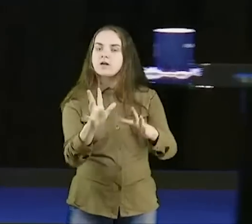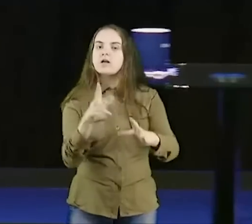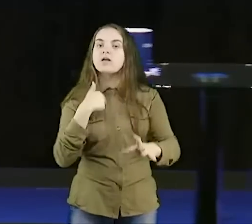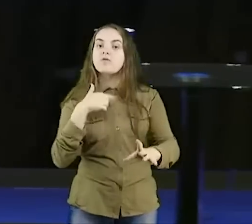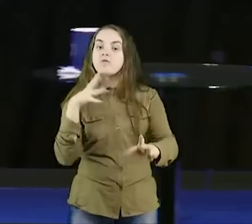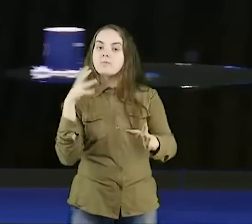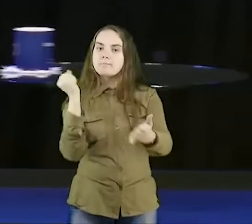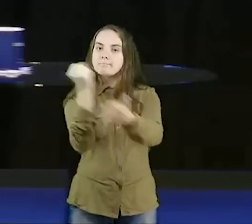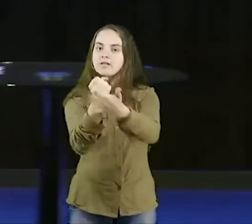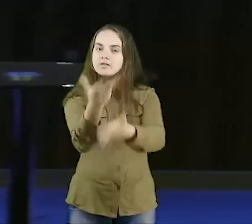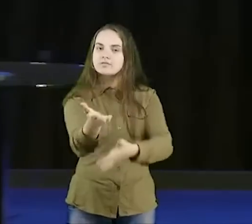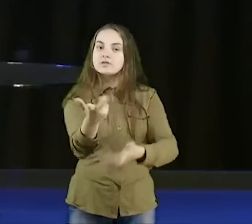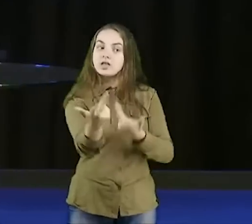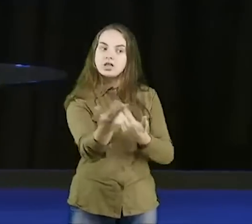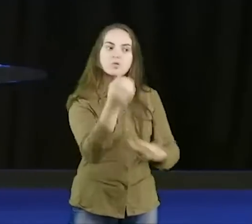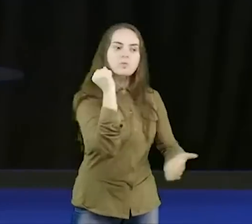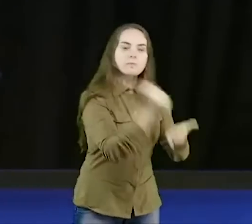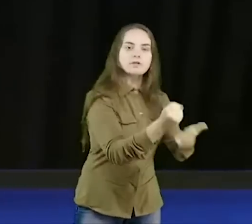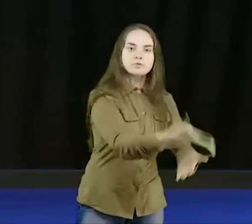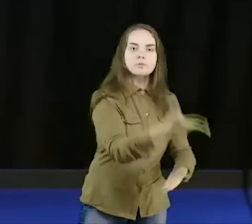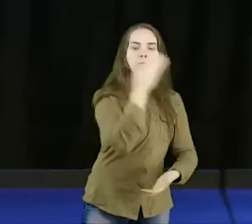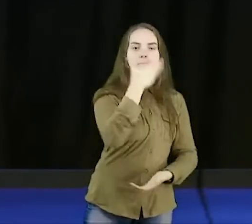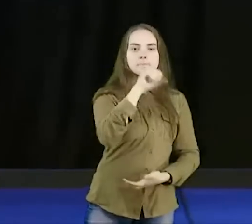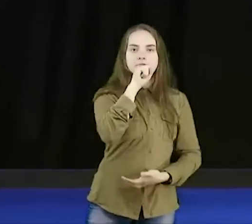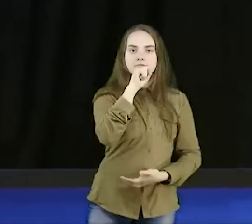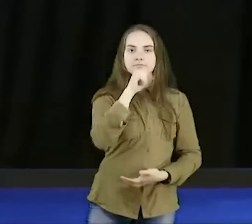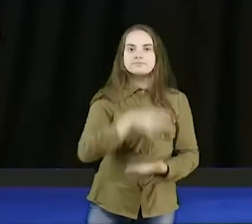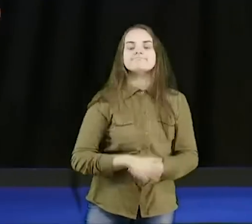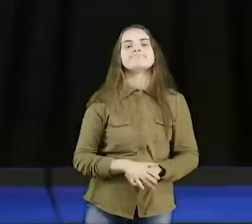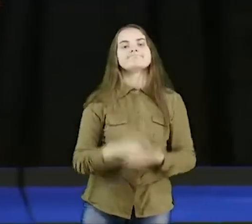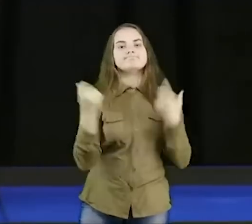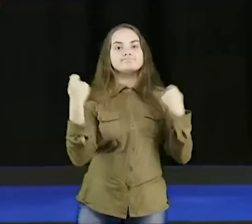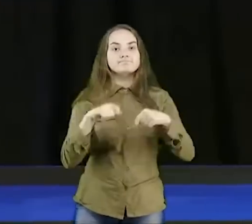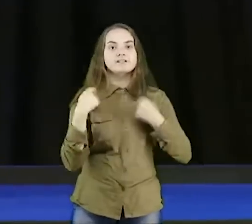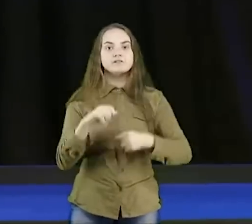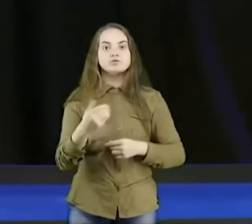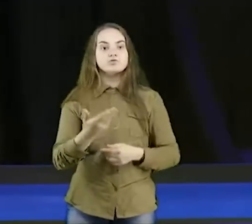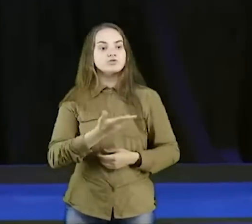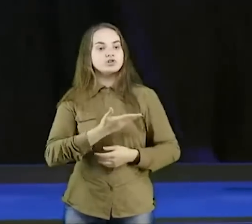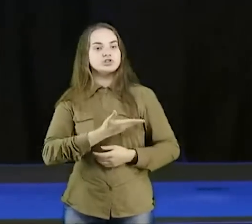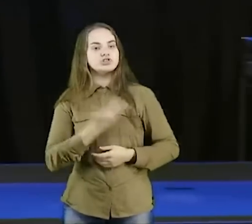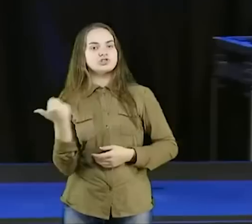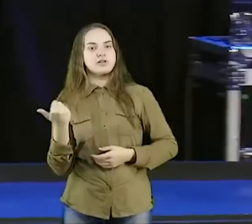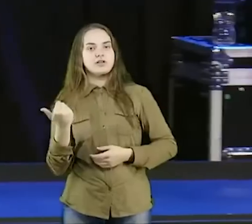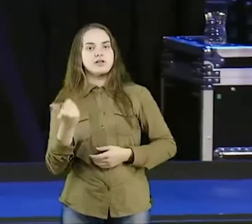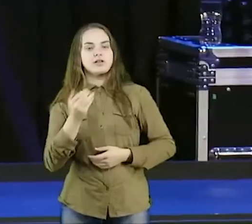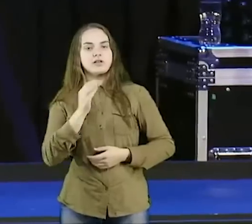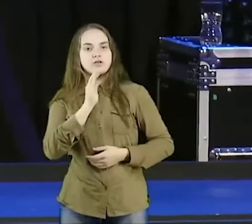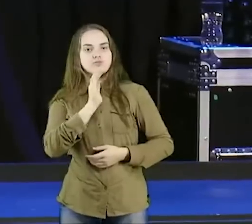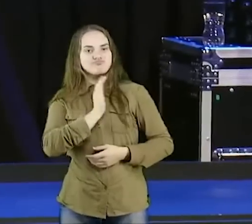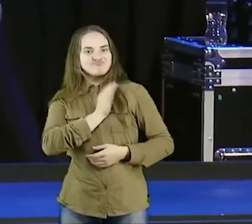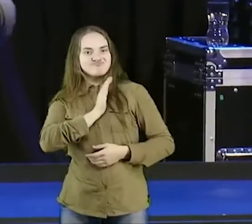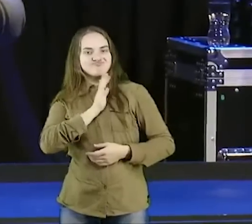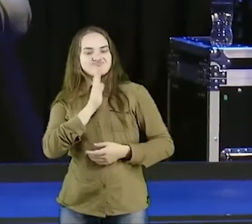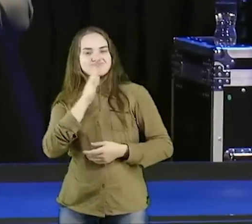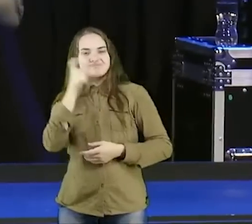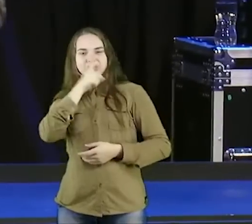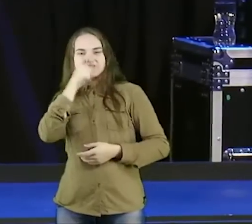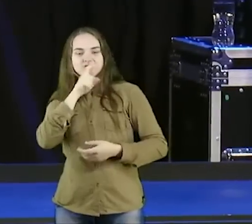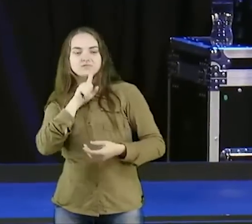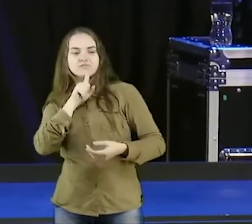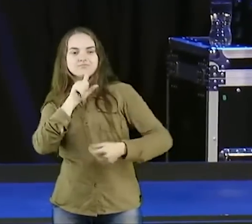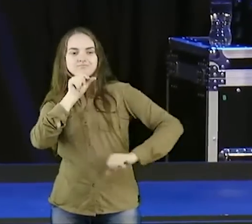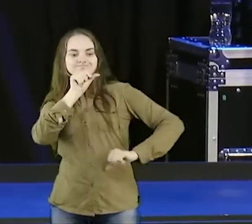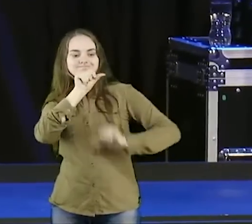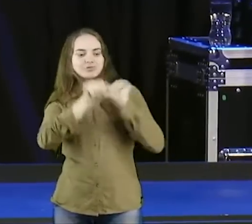essa menina, para a gente arrancar, essa mentira, do coração dela, e colocar a verdade, foi